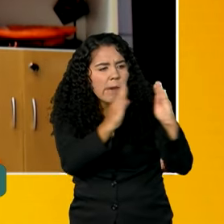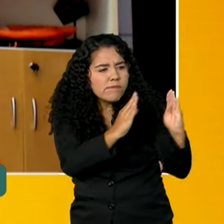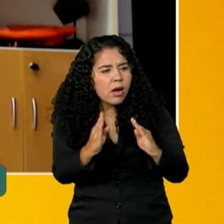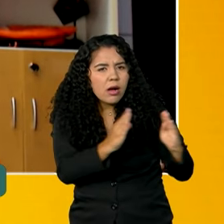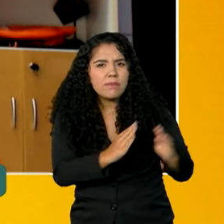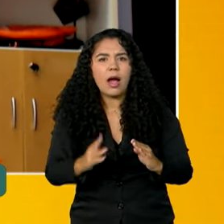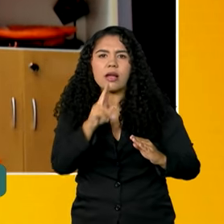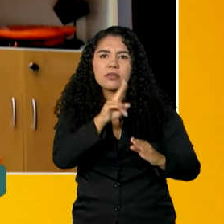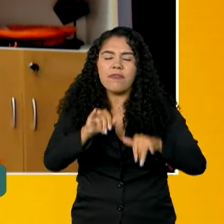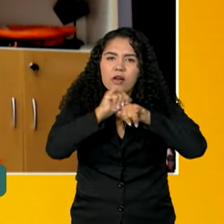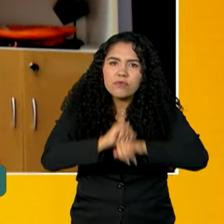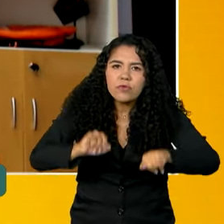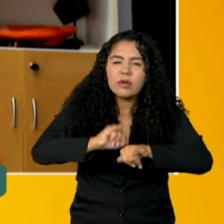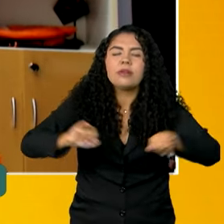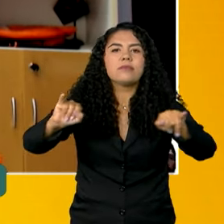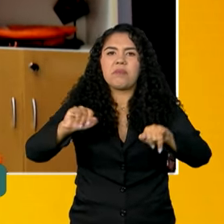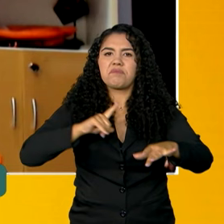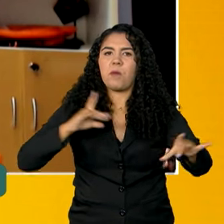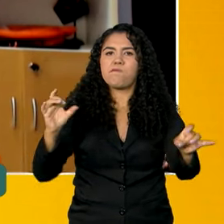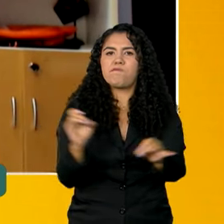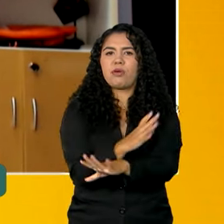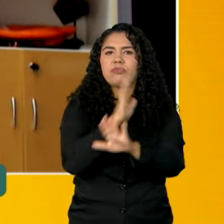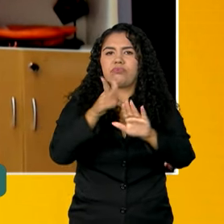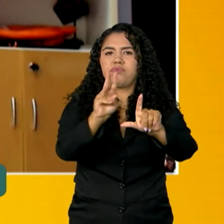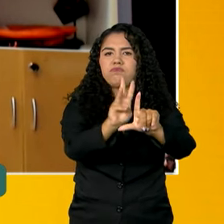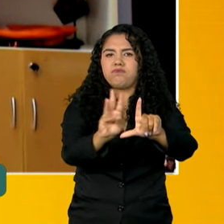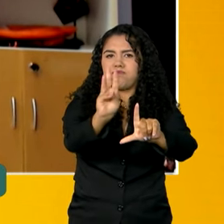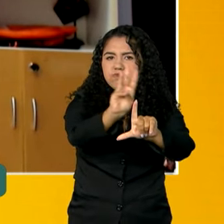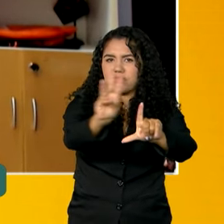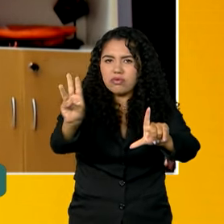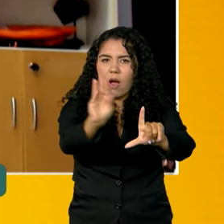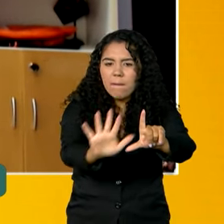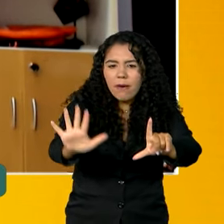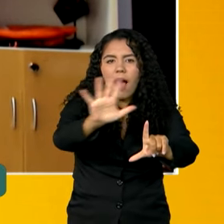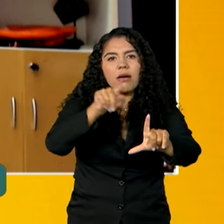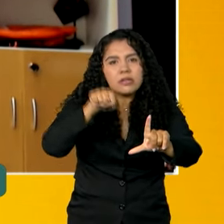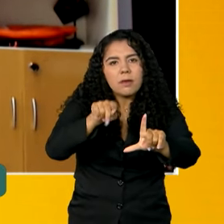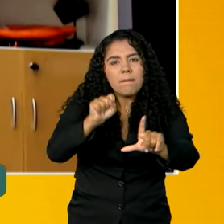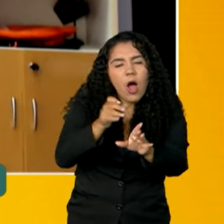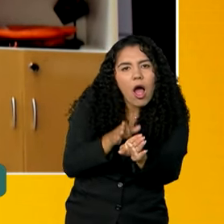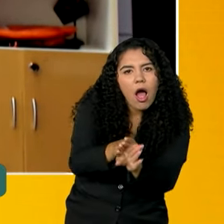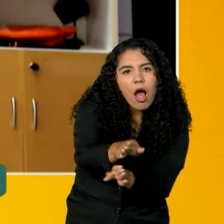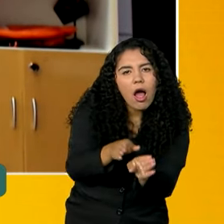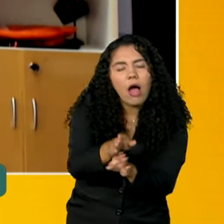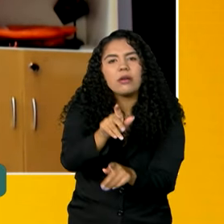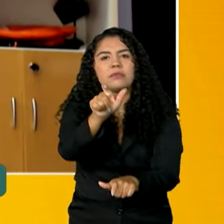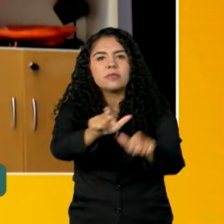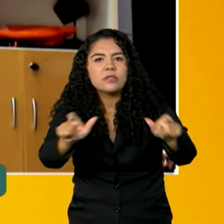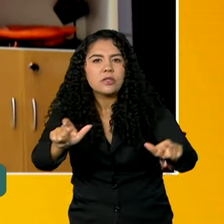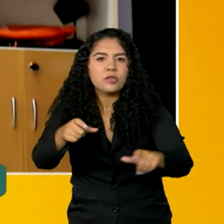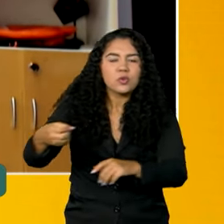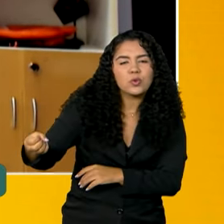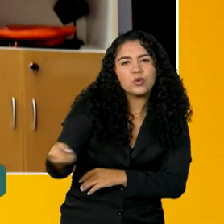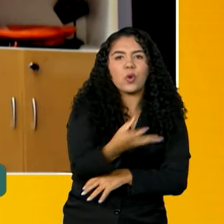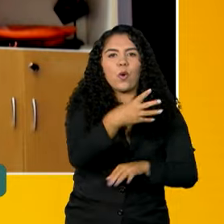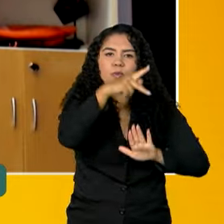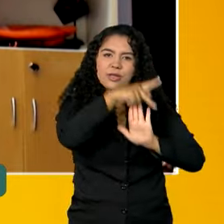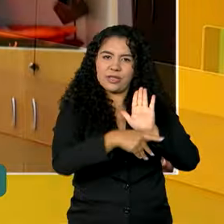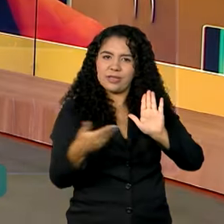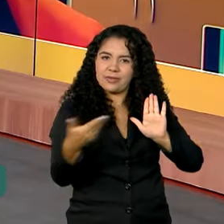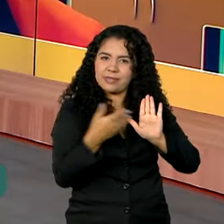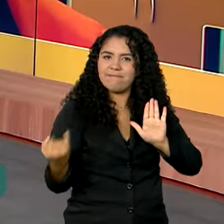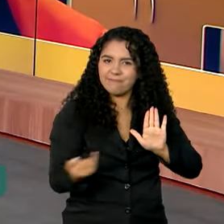esse portal está bem completo e pode ser mais um canal de orientação das pessoas sobre esse novo e importante projeto.